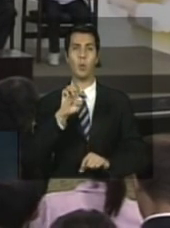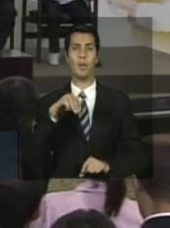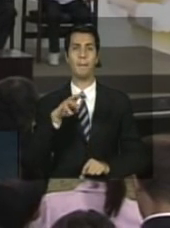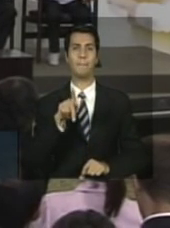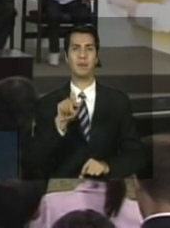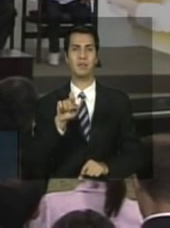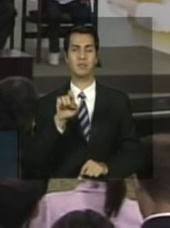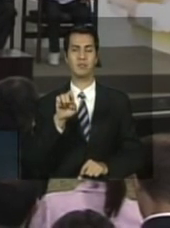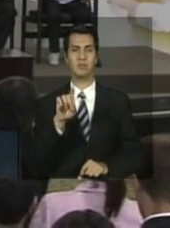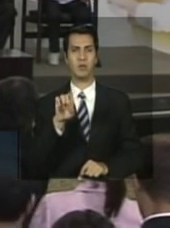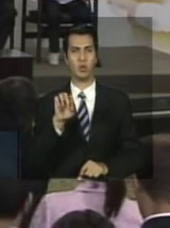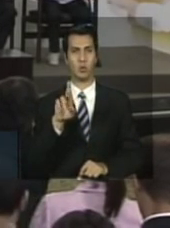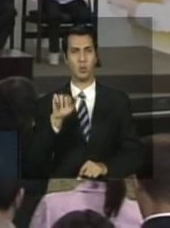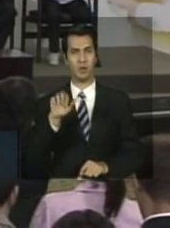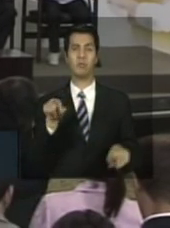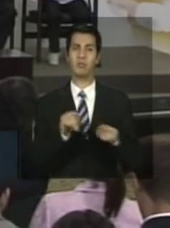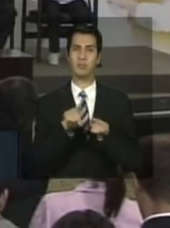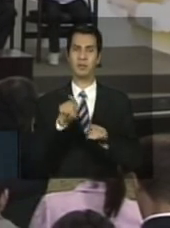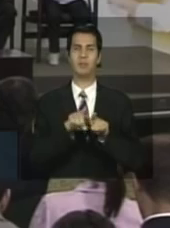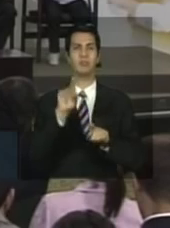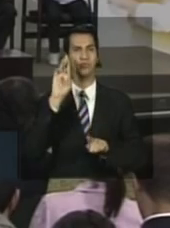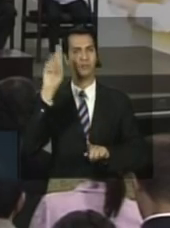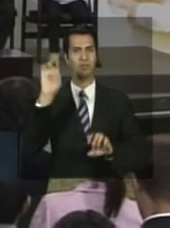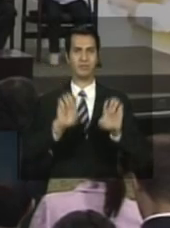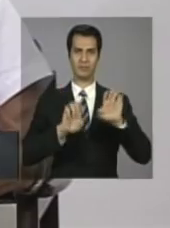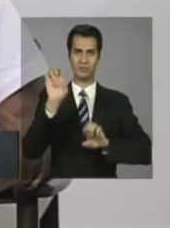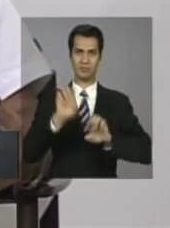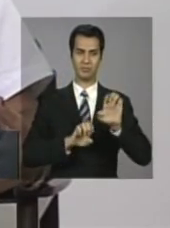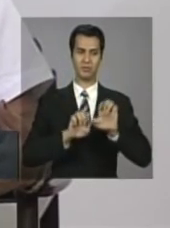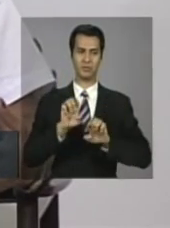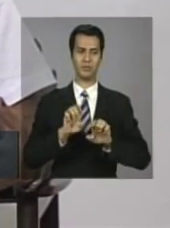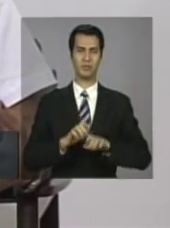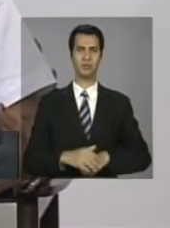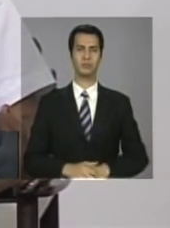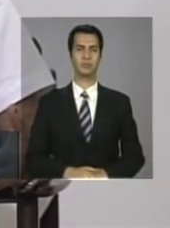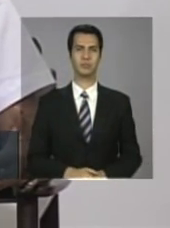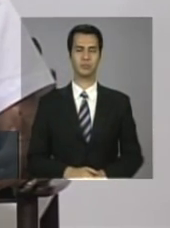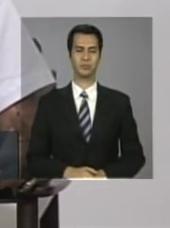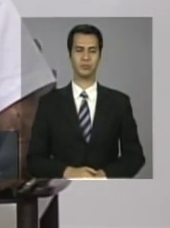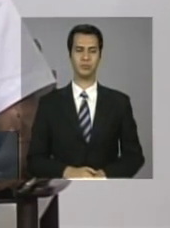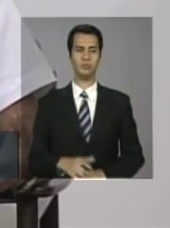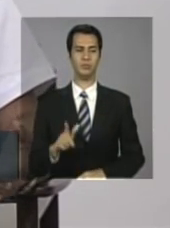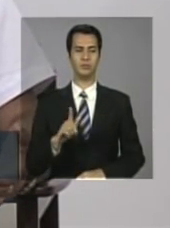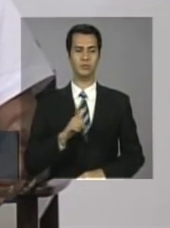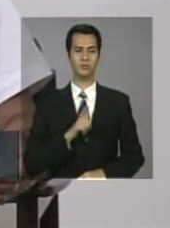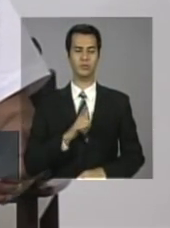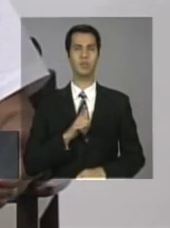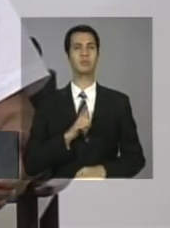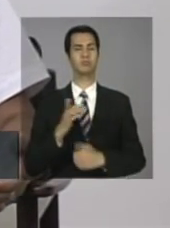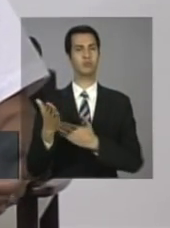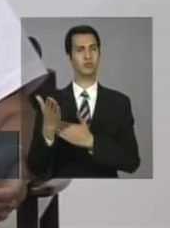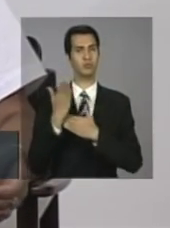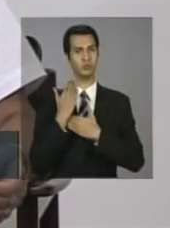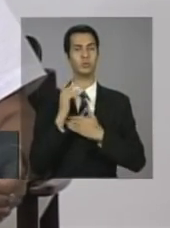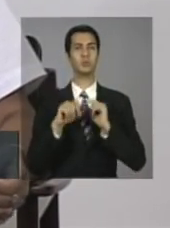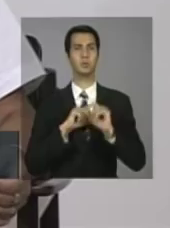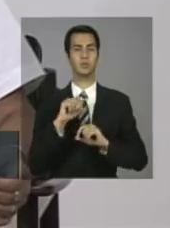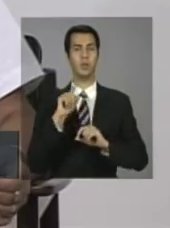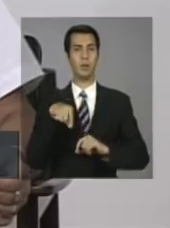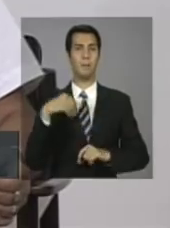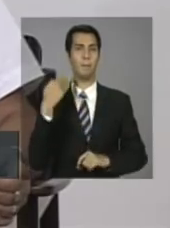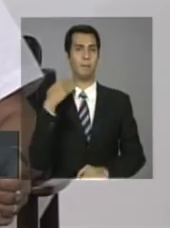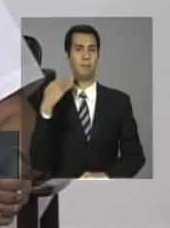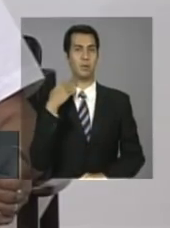empresária, ajudada diretamente pelo Banco do Nordeste, do Crédio